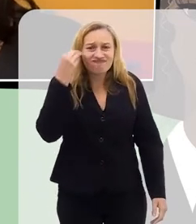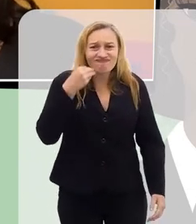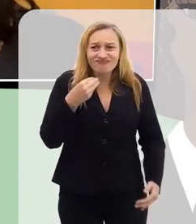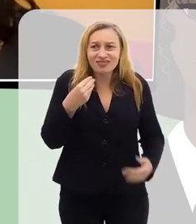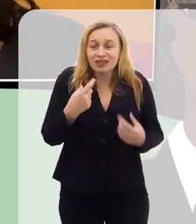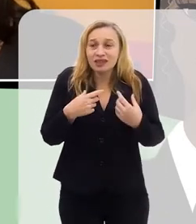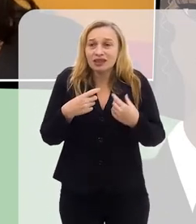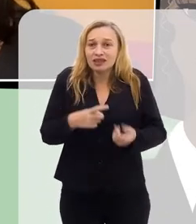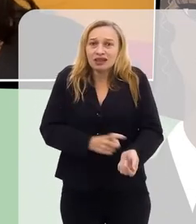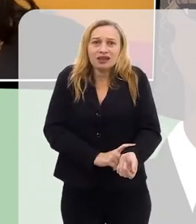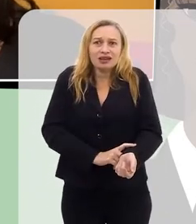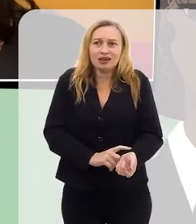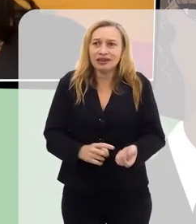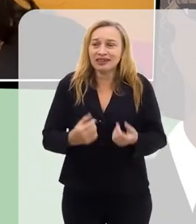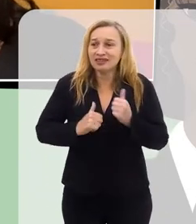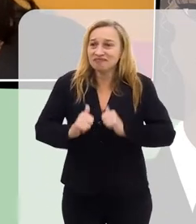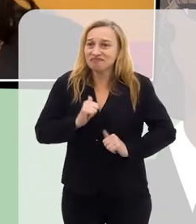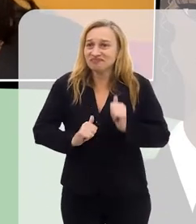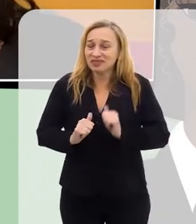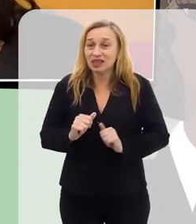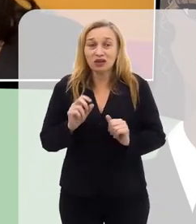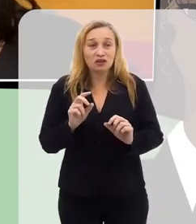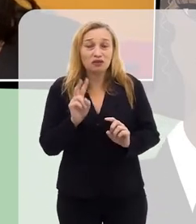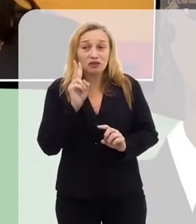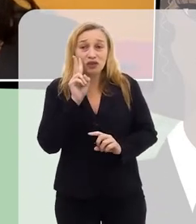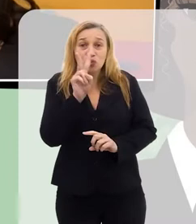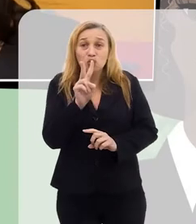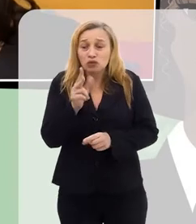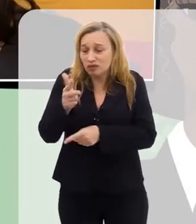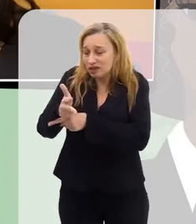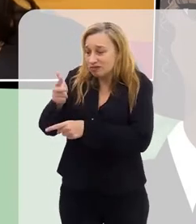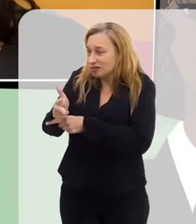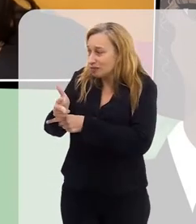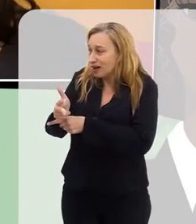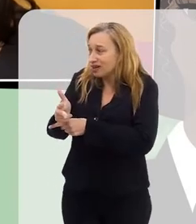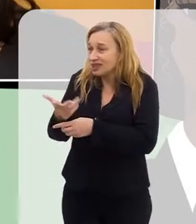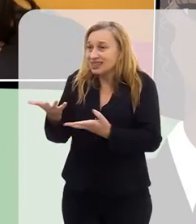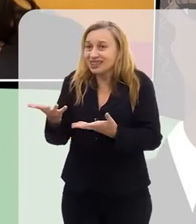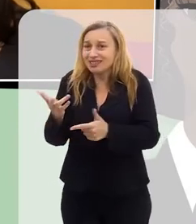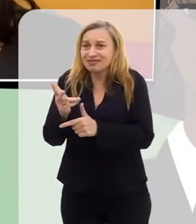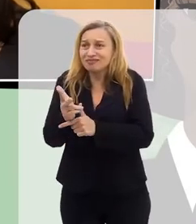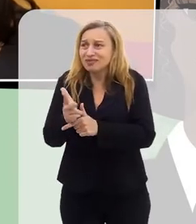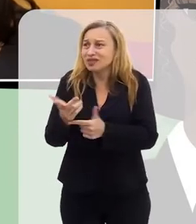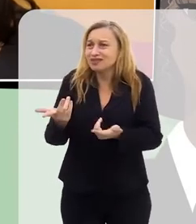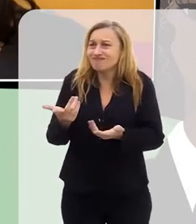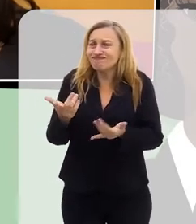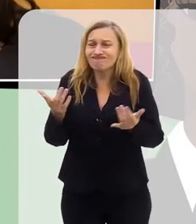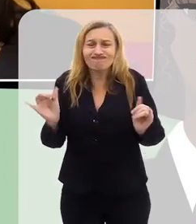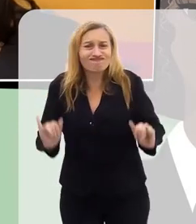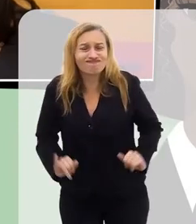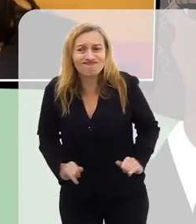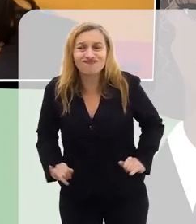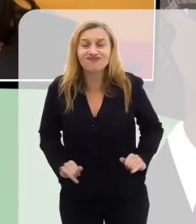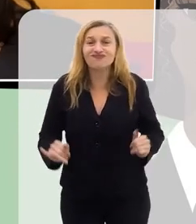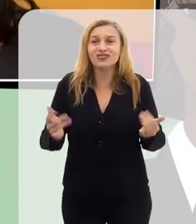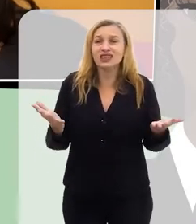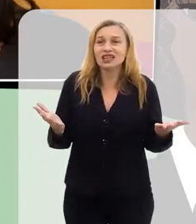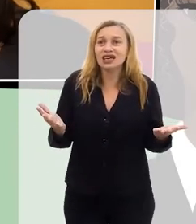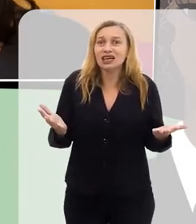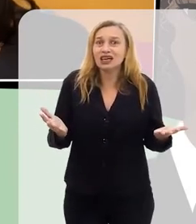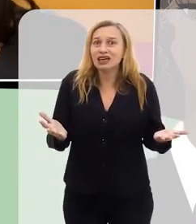tenho pânico, assisti as imagens, eu assisti uma única vez as imagens do meu parto e são imagens extremamente dolorosas,